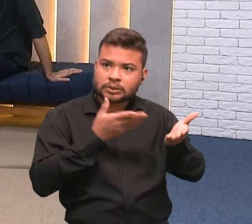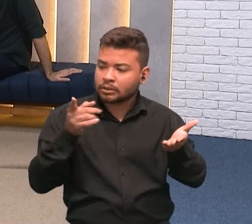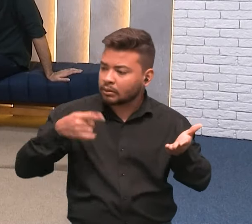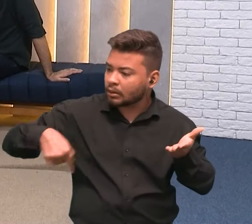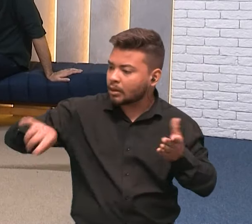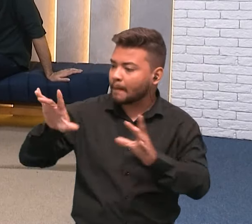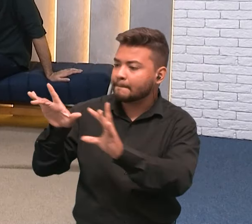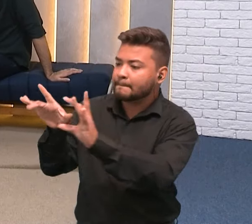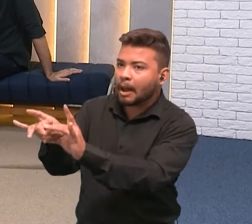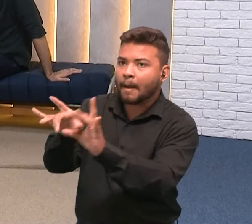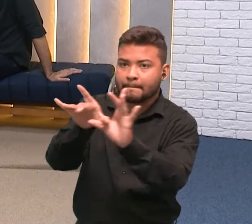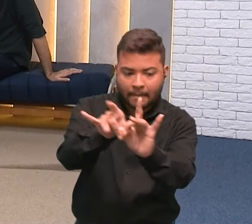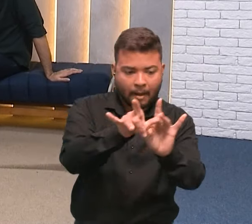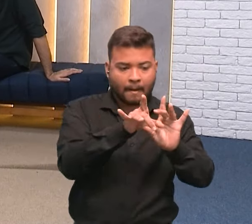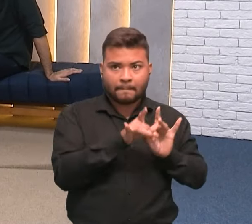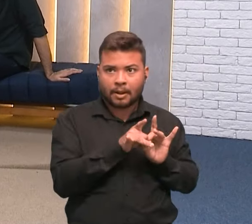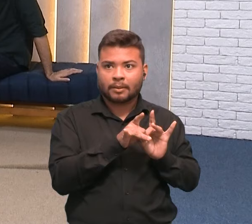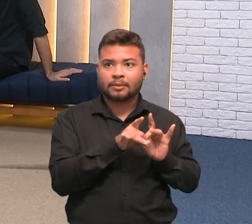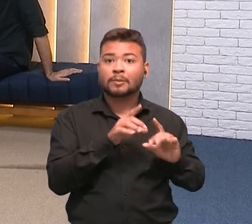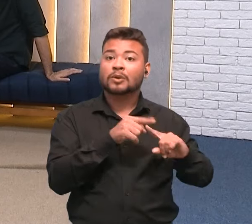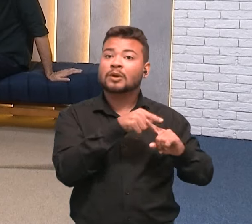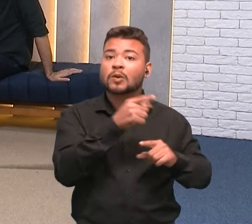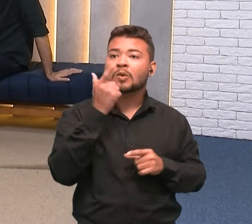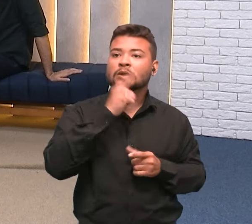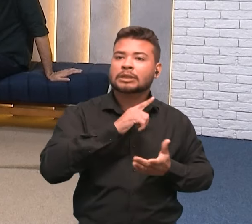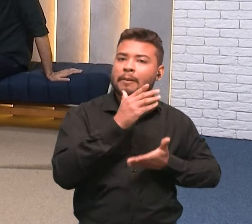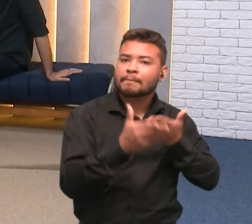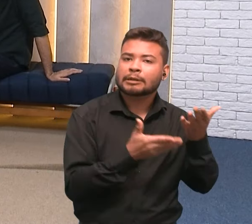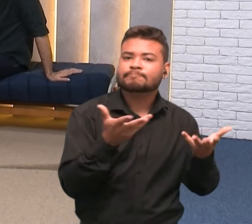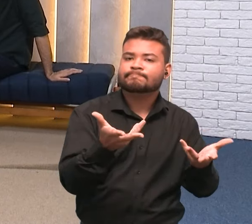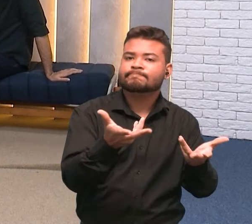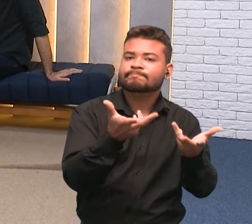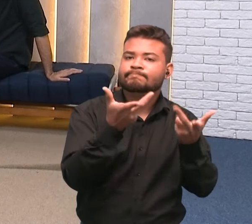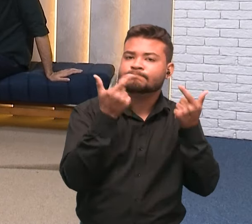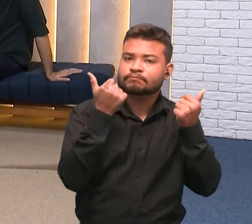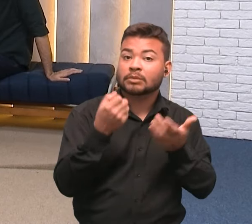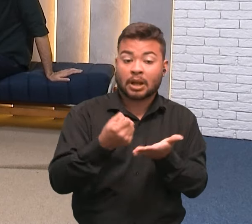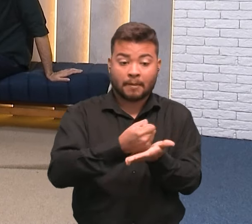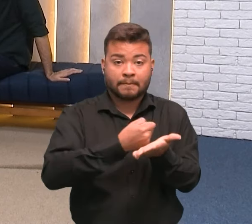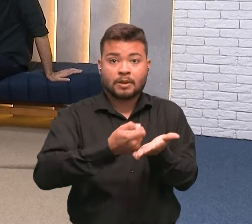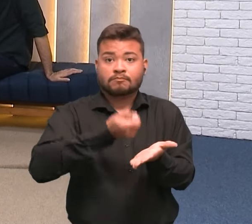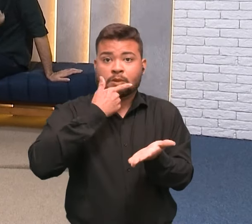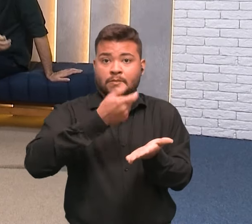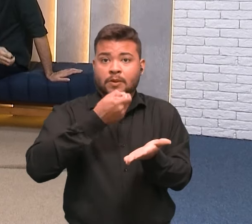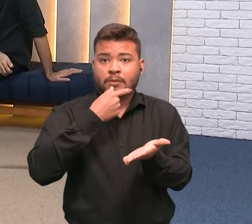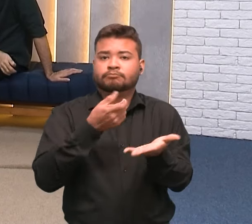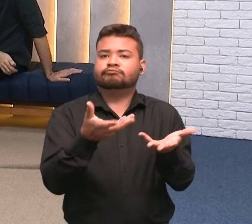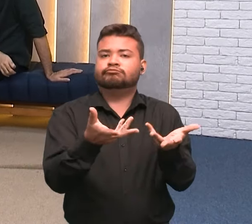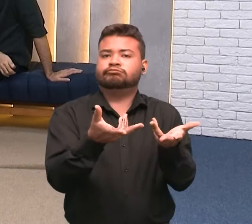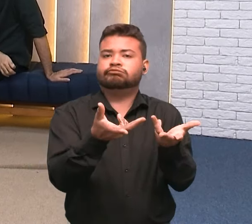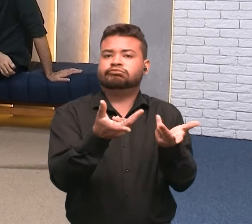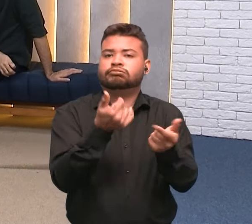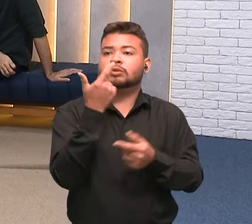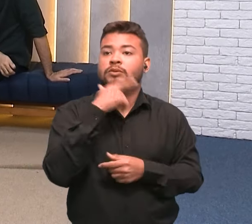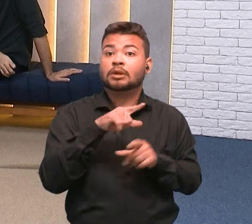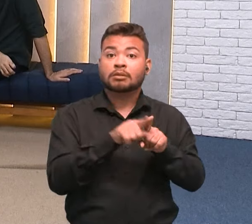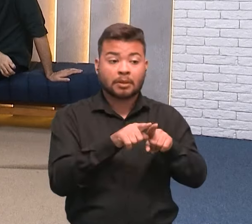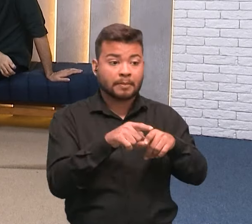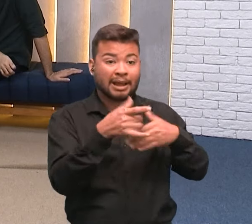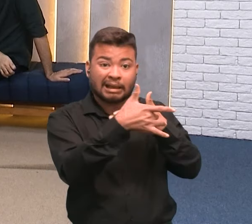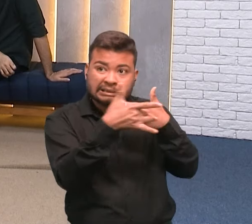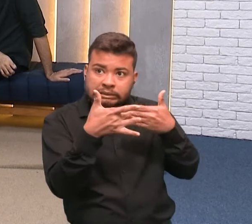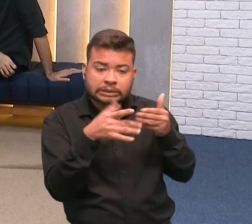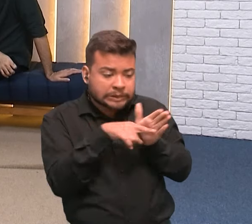aderência eficiente ao tratamento, ao uso dos medicamentos, à realização dos exames de forma contínua.